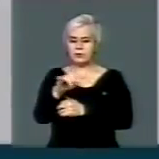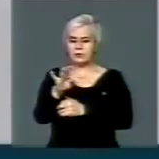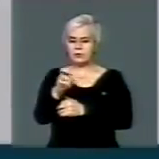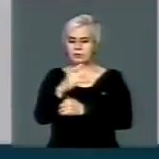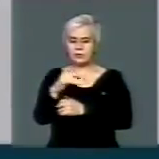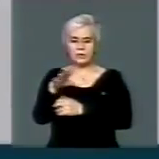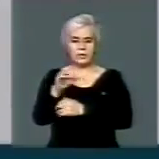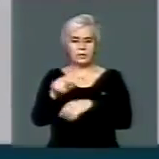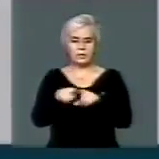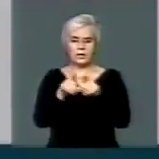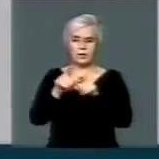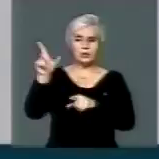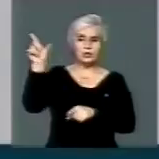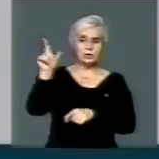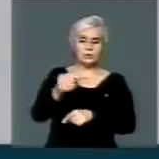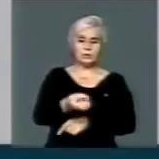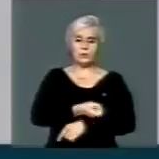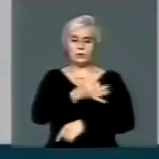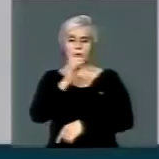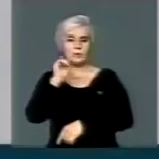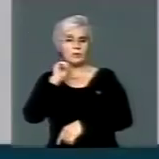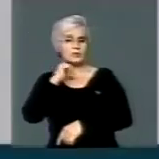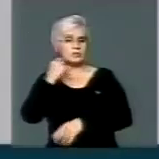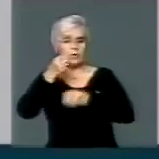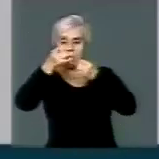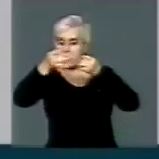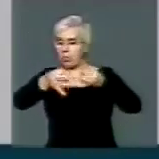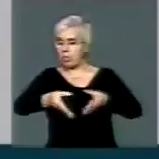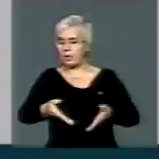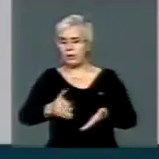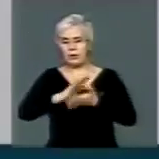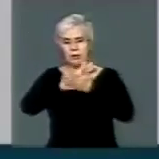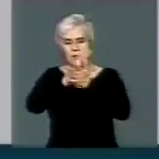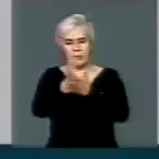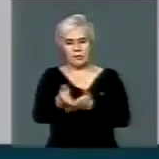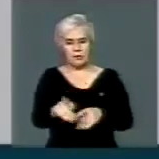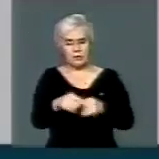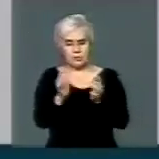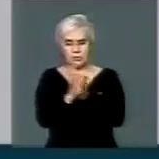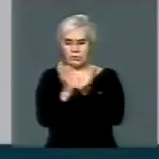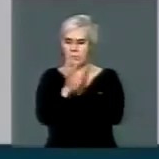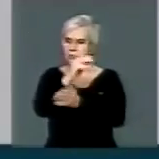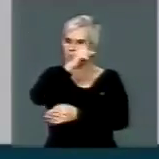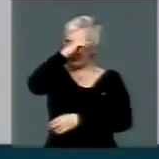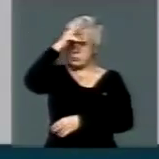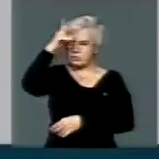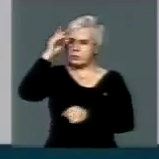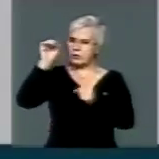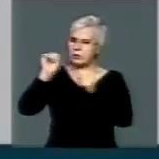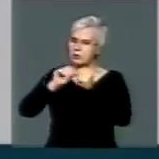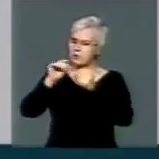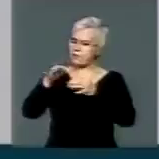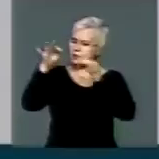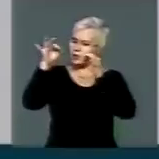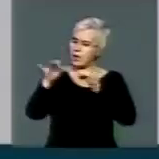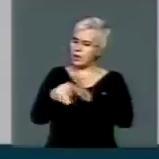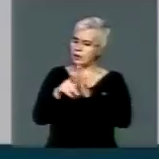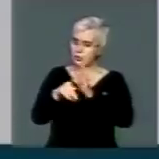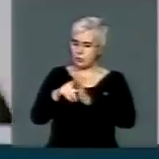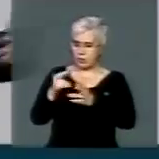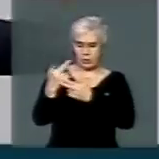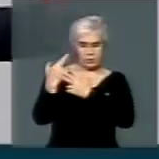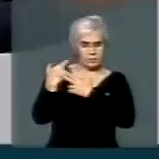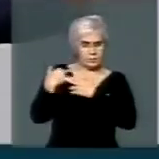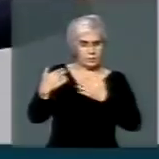diminuíram a quantidade de lixo que vai destino final, enfim, aqueles prefeitos que fizeram o dever de casa.